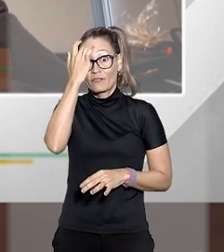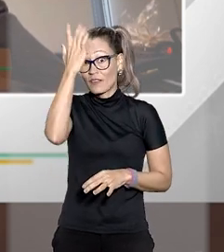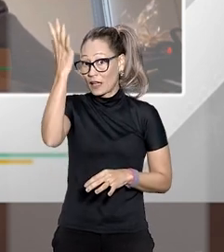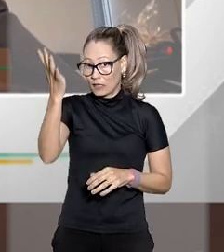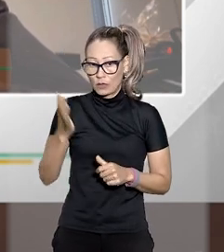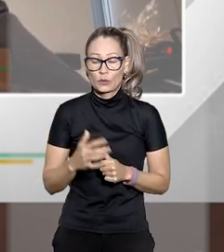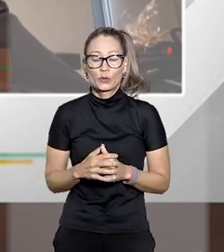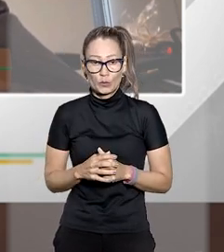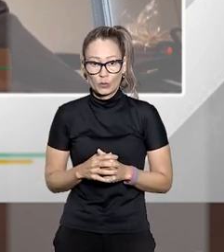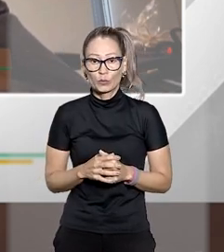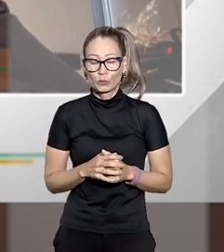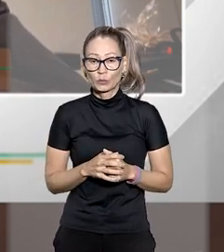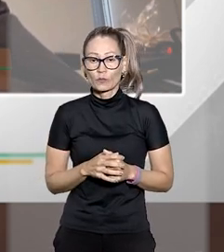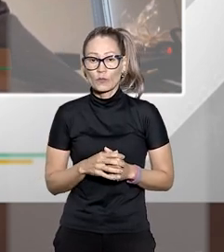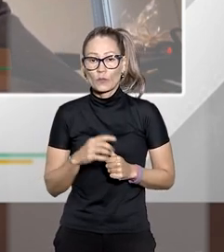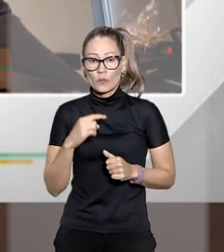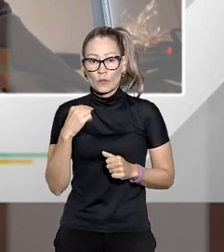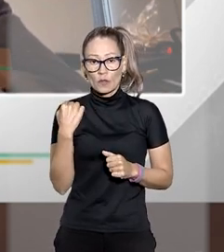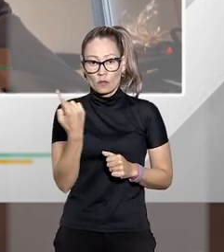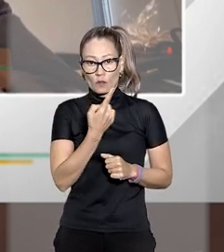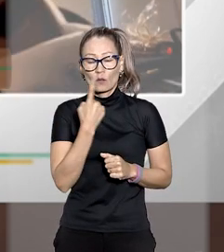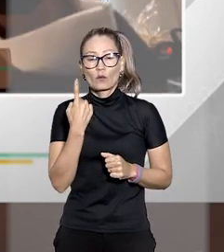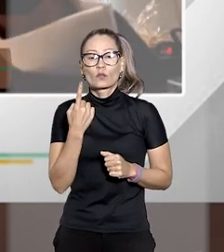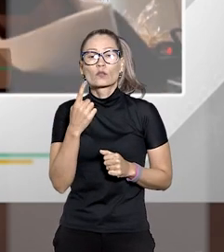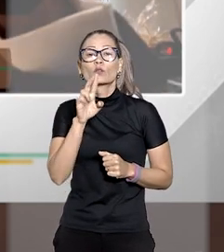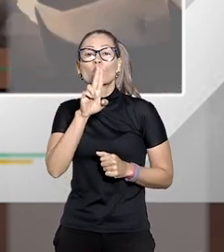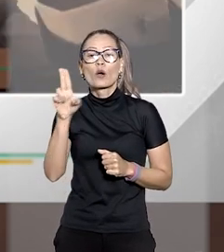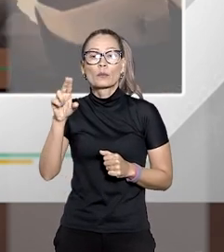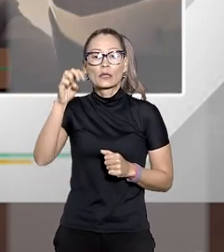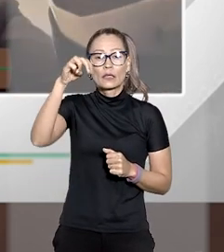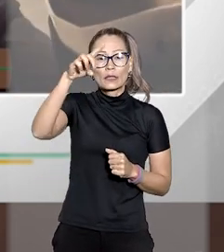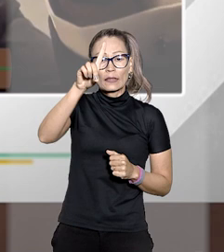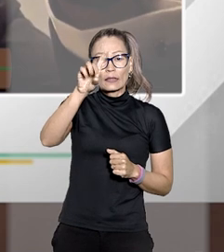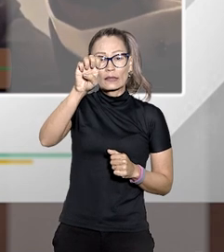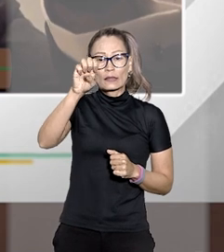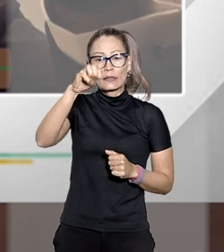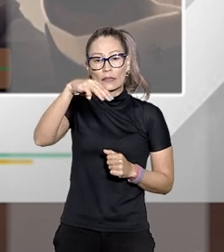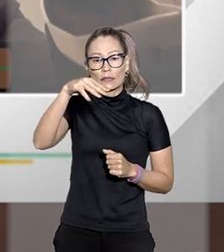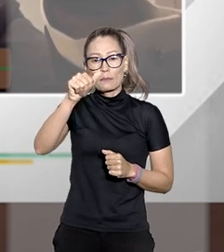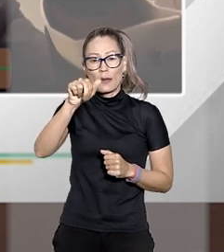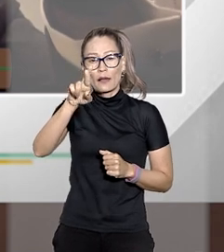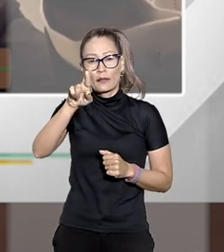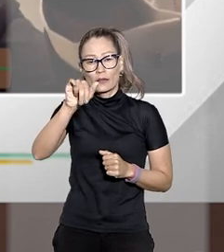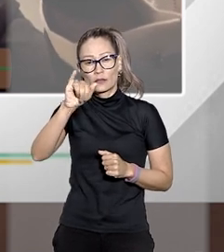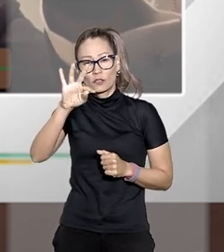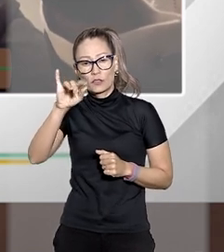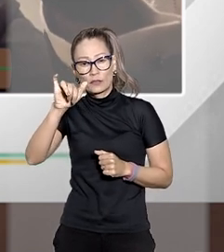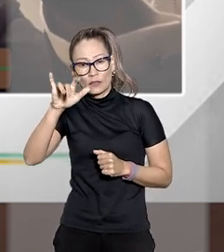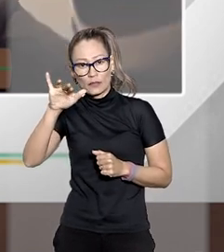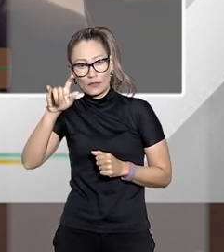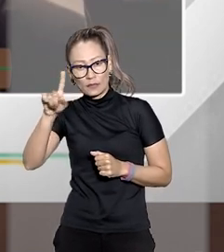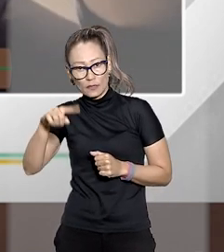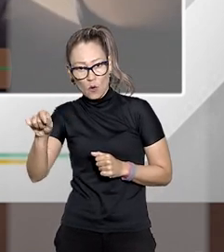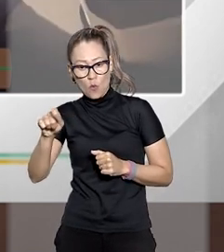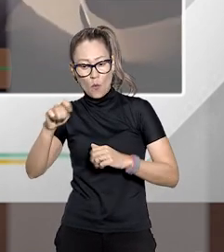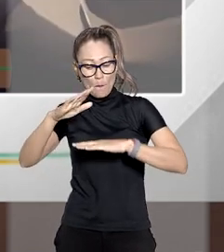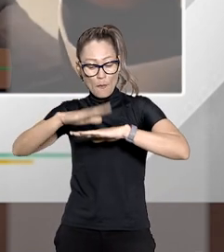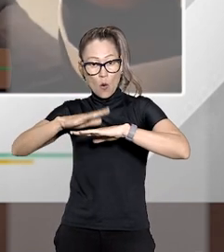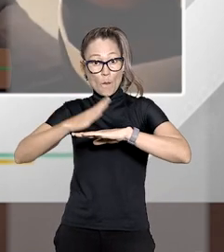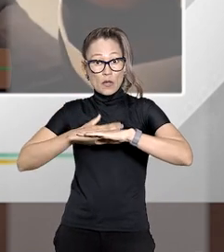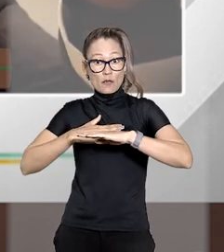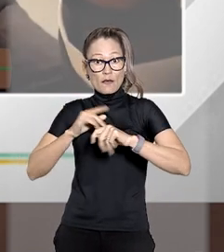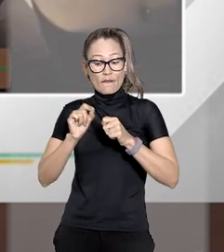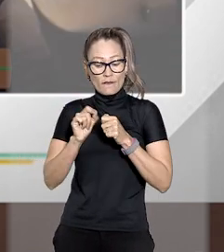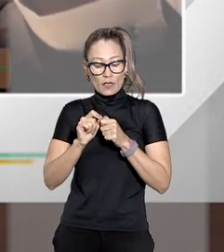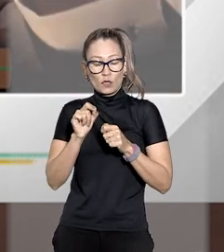facilitaria com o que a gente está chamando de desmaterialização do prédio do fórum e a materialização